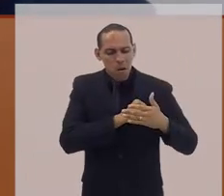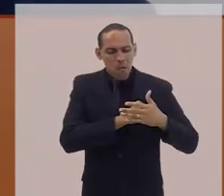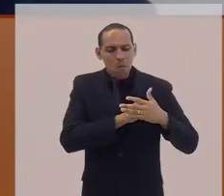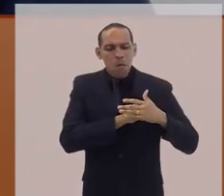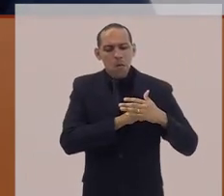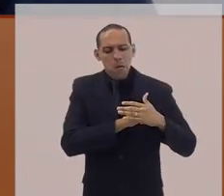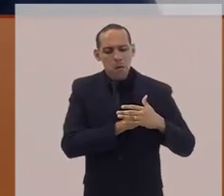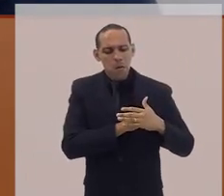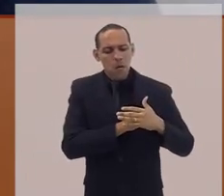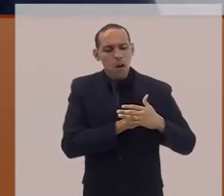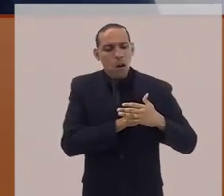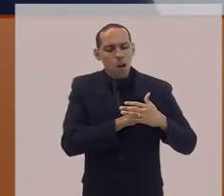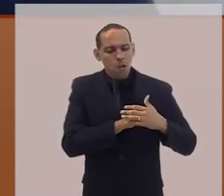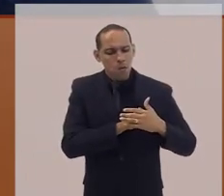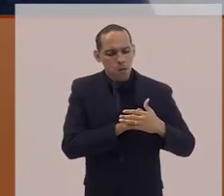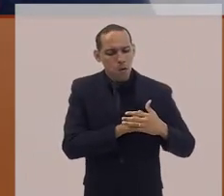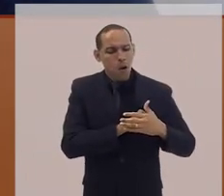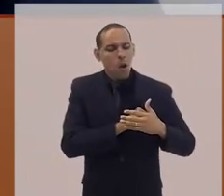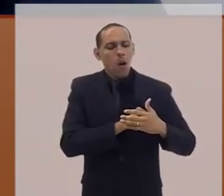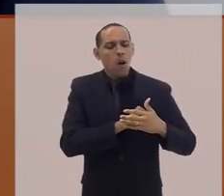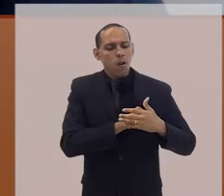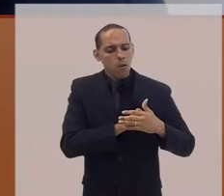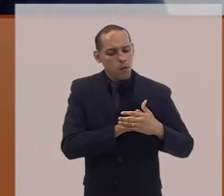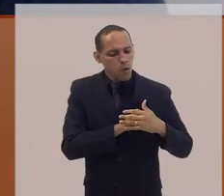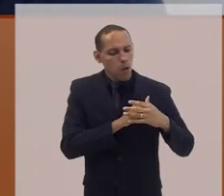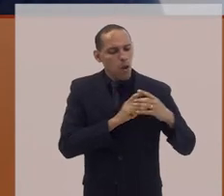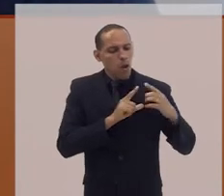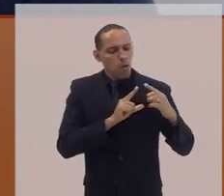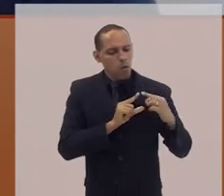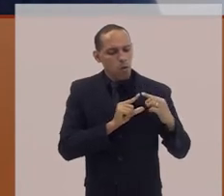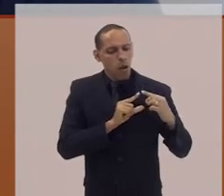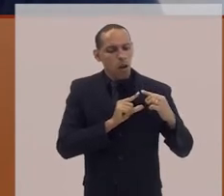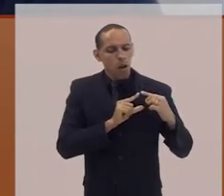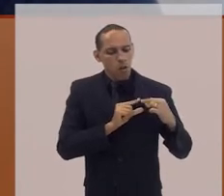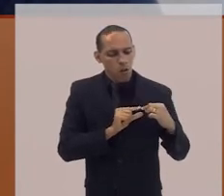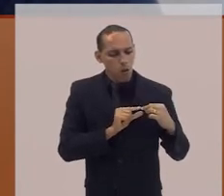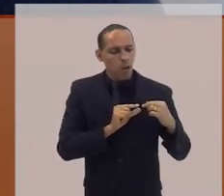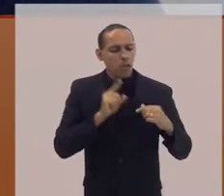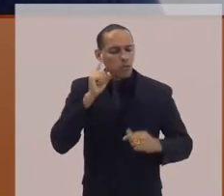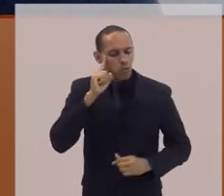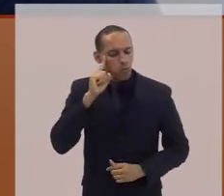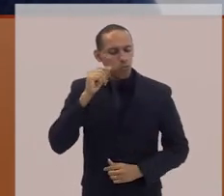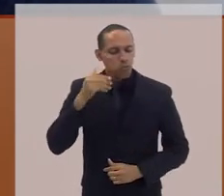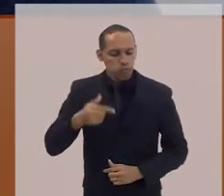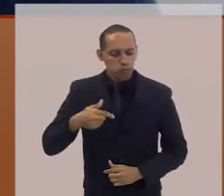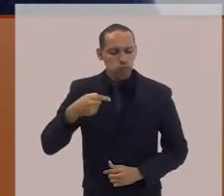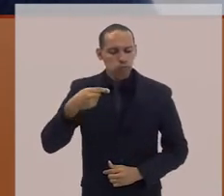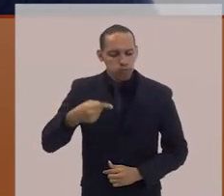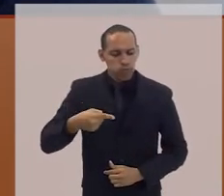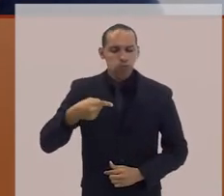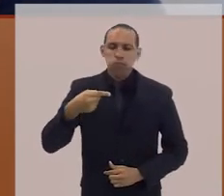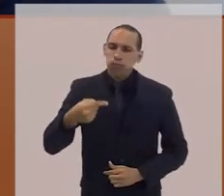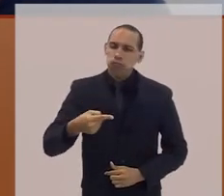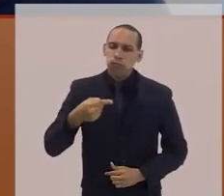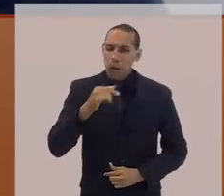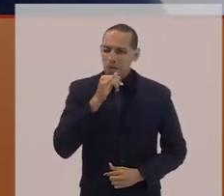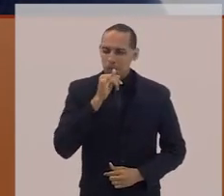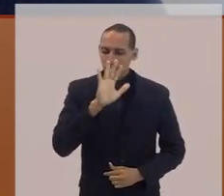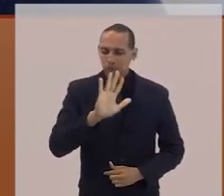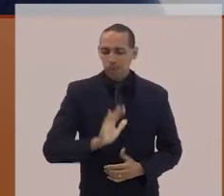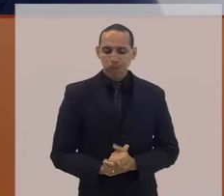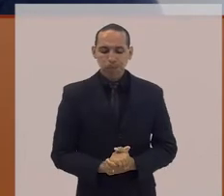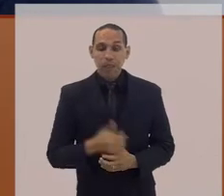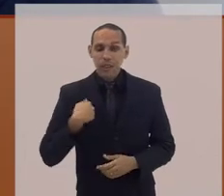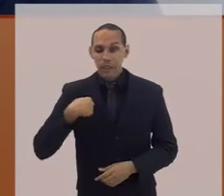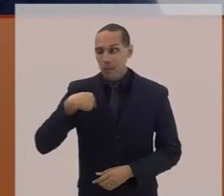tudo que eu tinha. Vou dar um exemplo muito simples. Eu fui fazer o vestibular no Instituto Benjamin